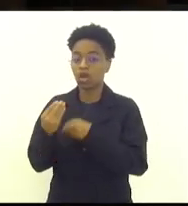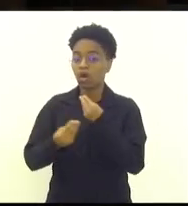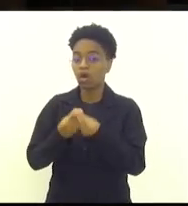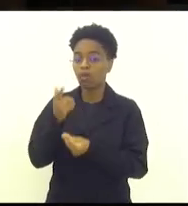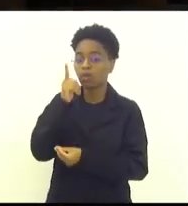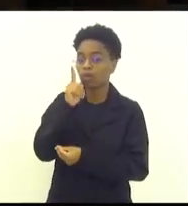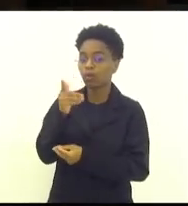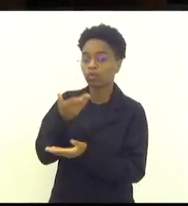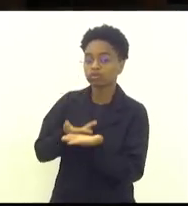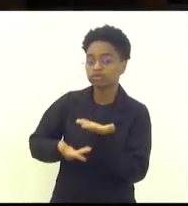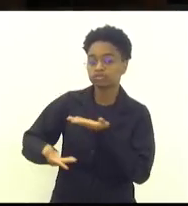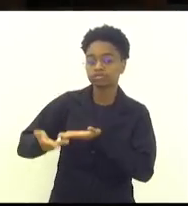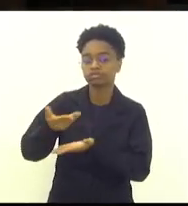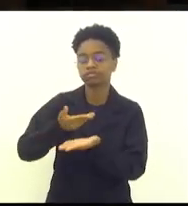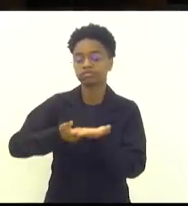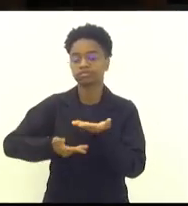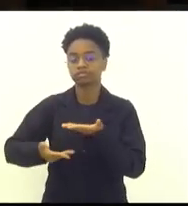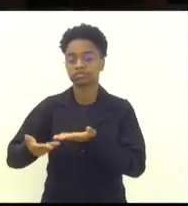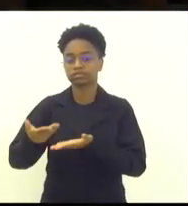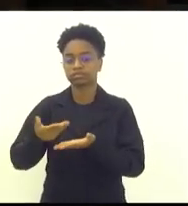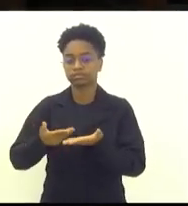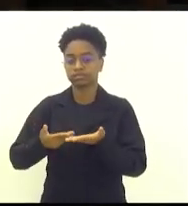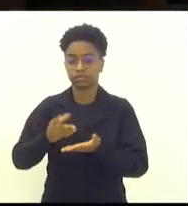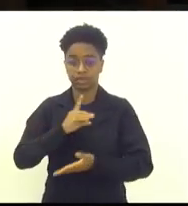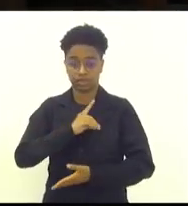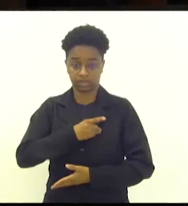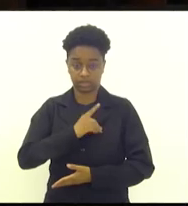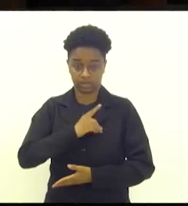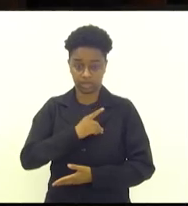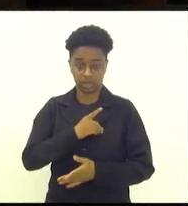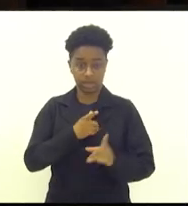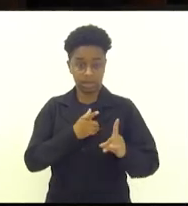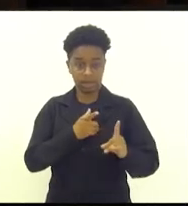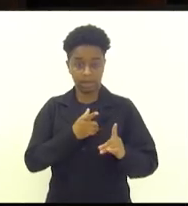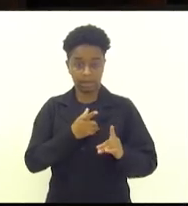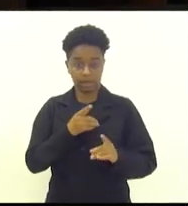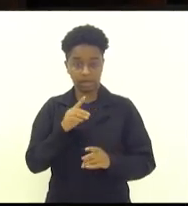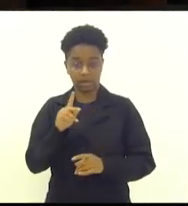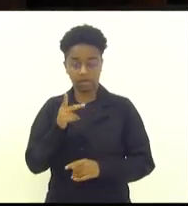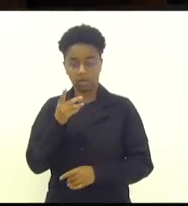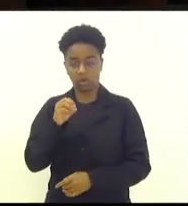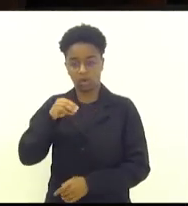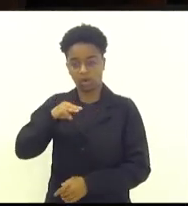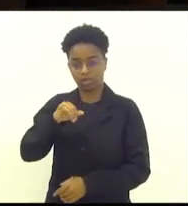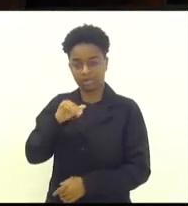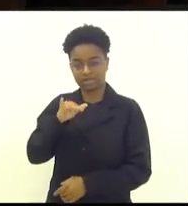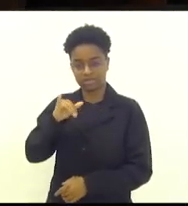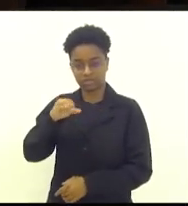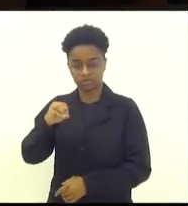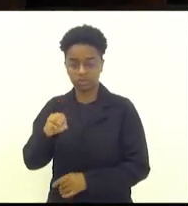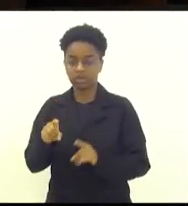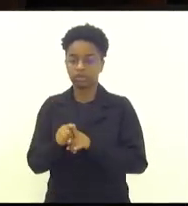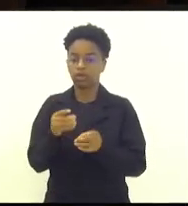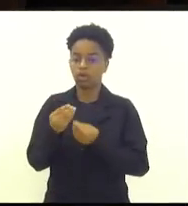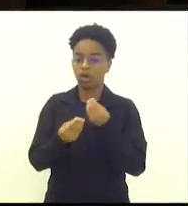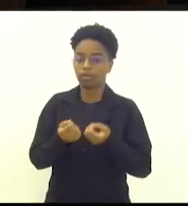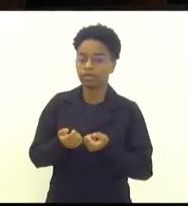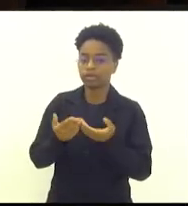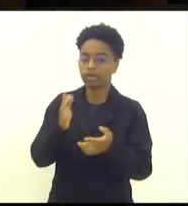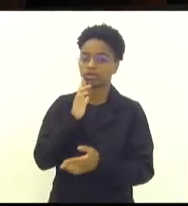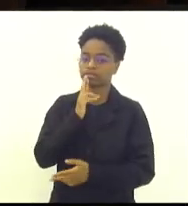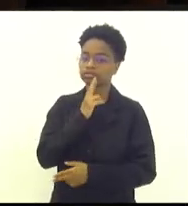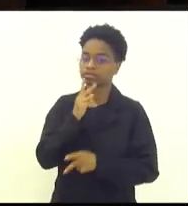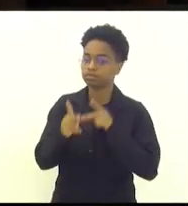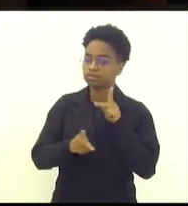diálogo para levar a delegacia de homicídios para a cidade? Para levar o restaurante do povo para a cidade?